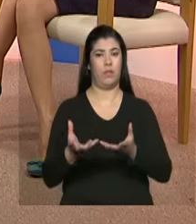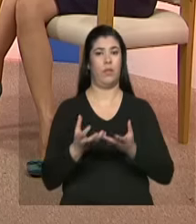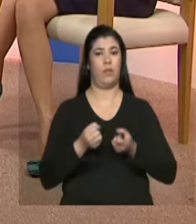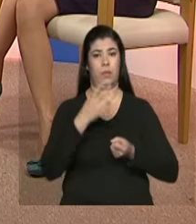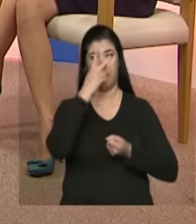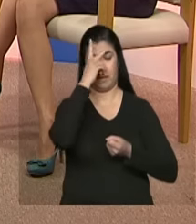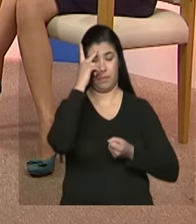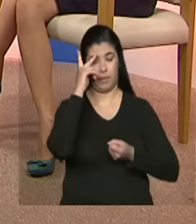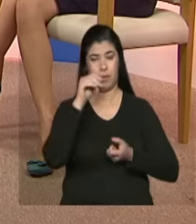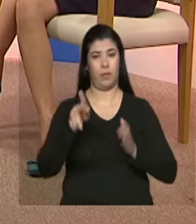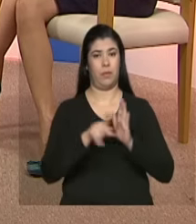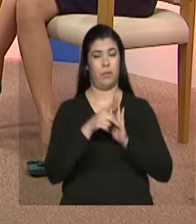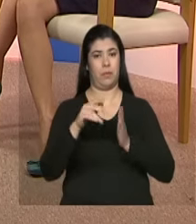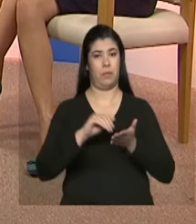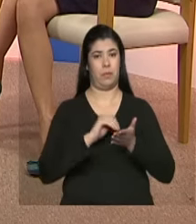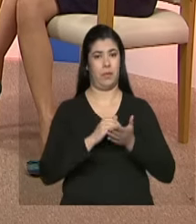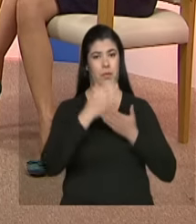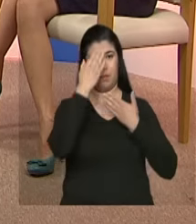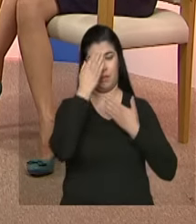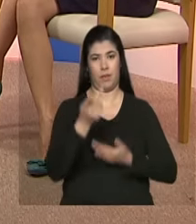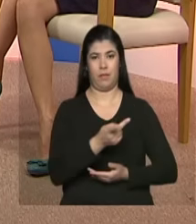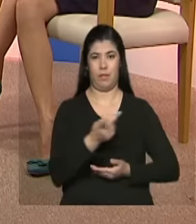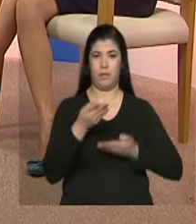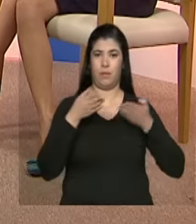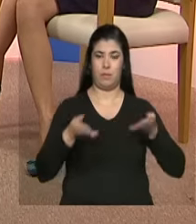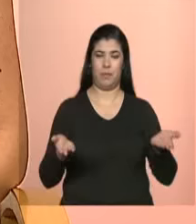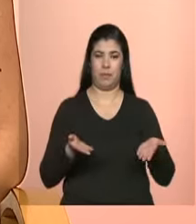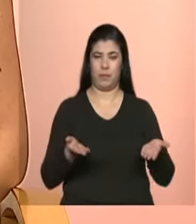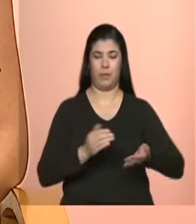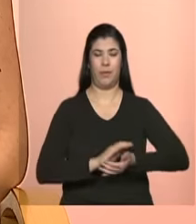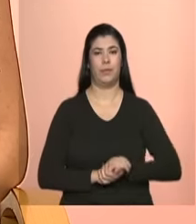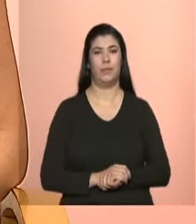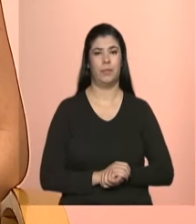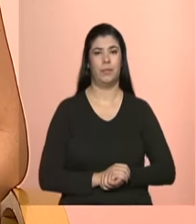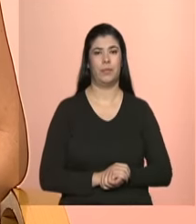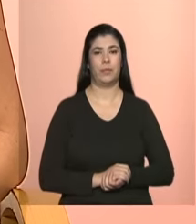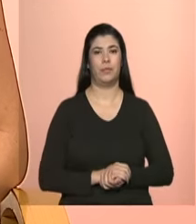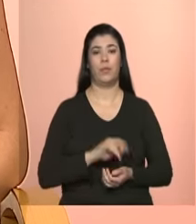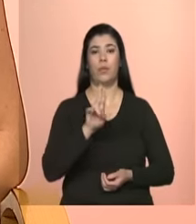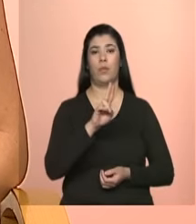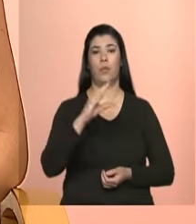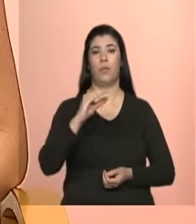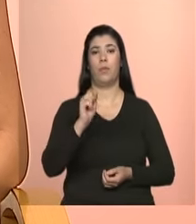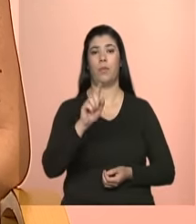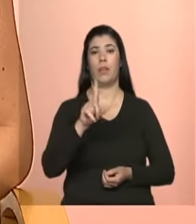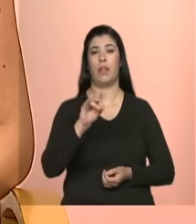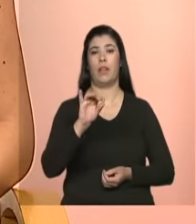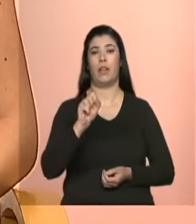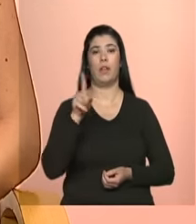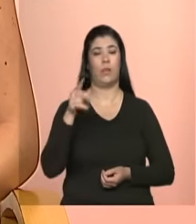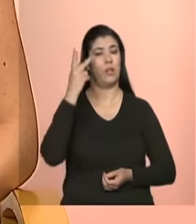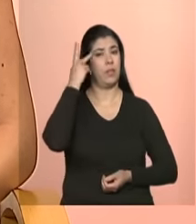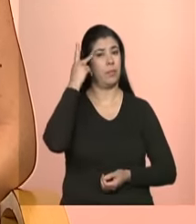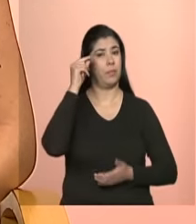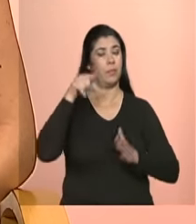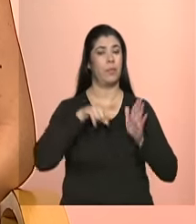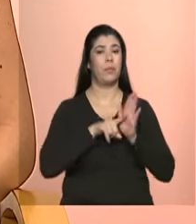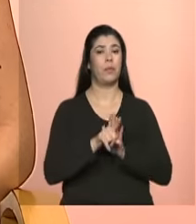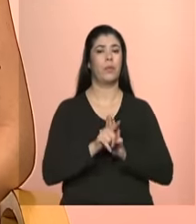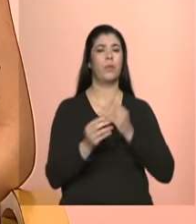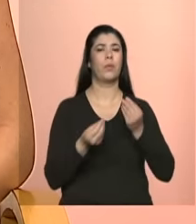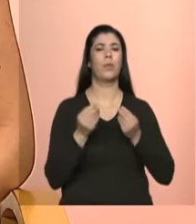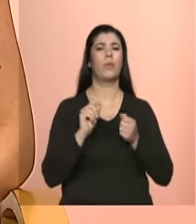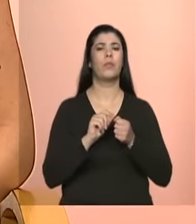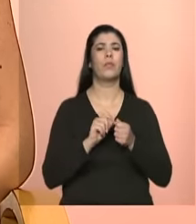bom obrigada pela presença de vocês de novo aqui com a gente então Carlos Osasco São Paulo ele pergunta como se